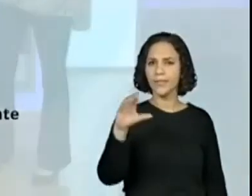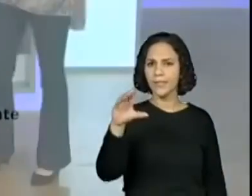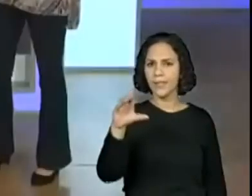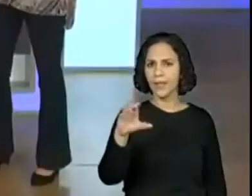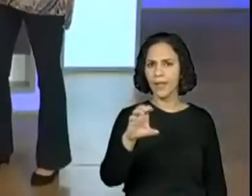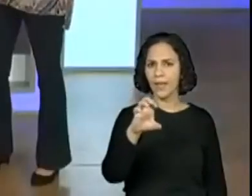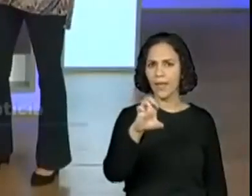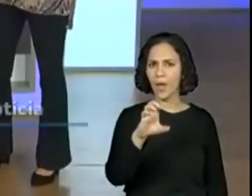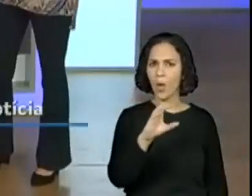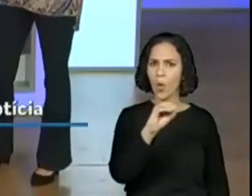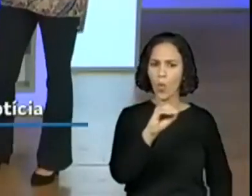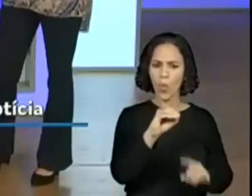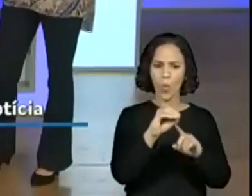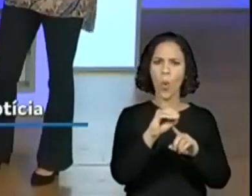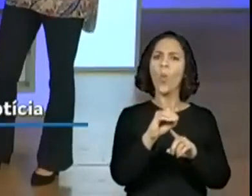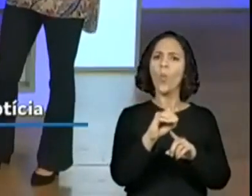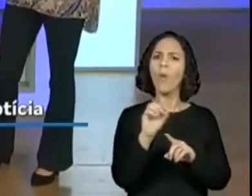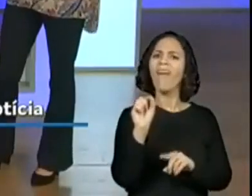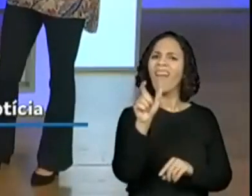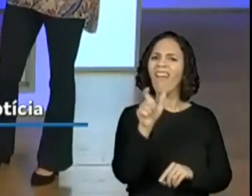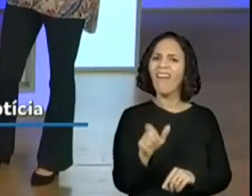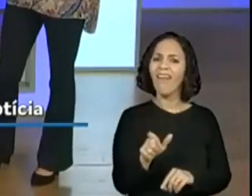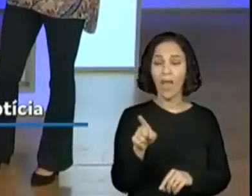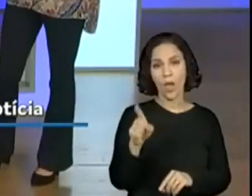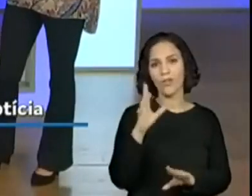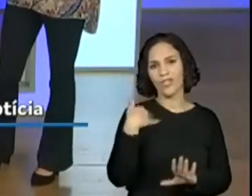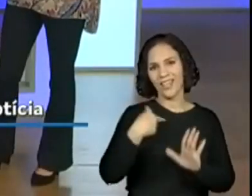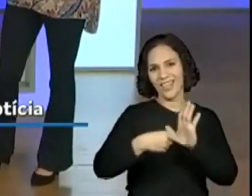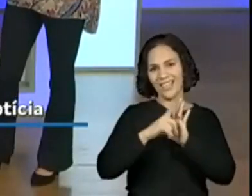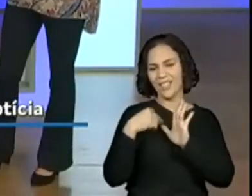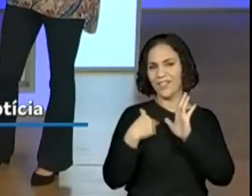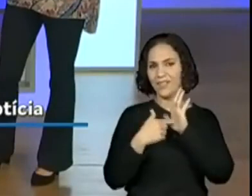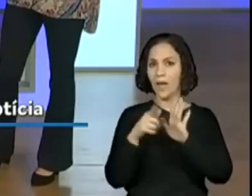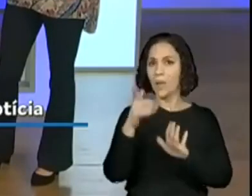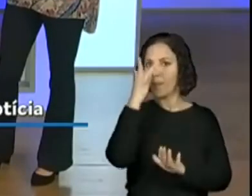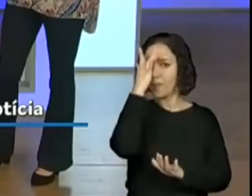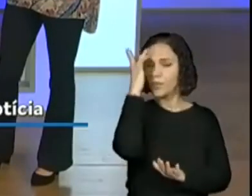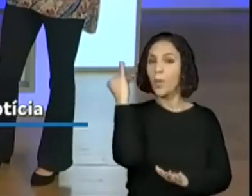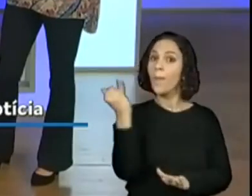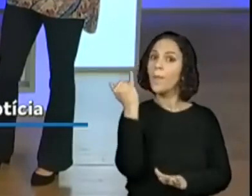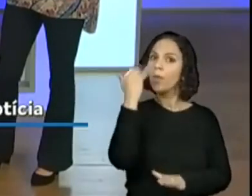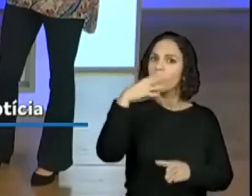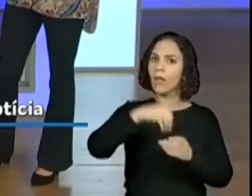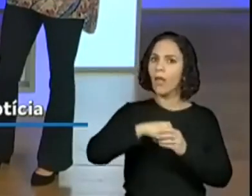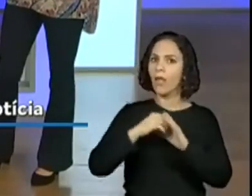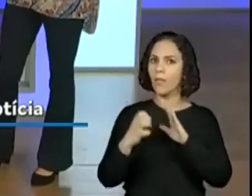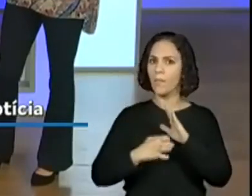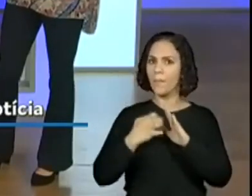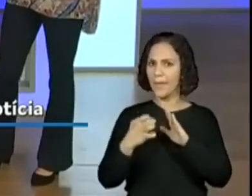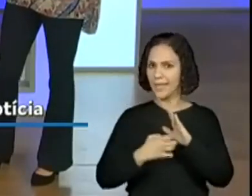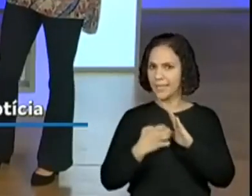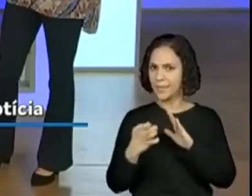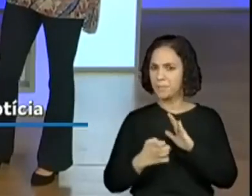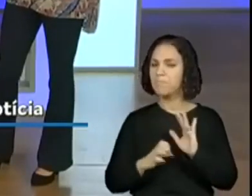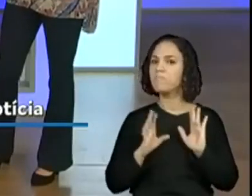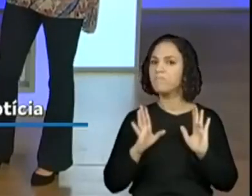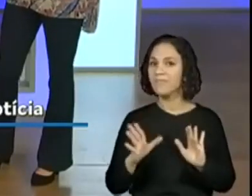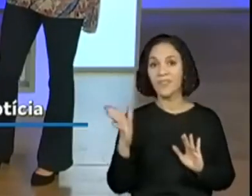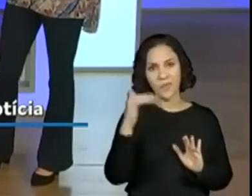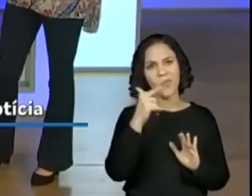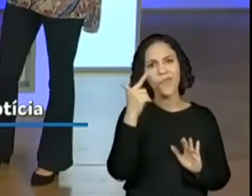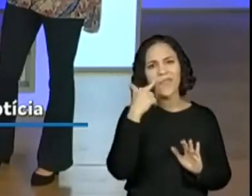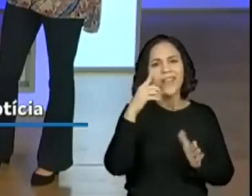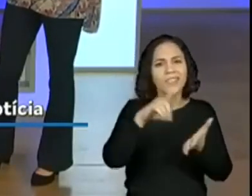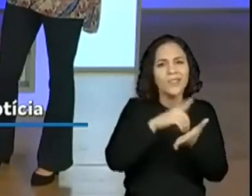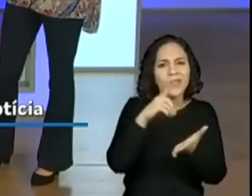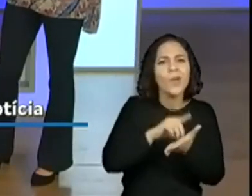pessoa importante da empresa, né? Que pôs esse projeto em prática. Agora, vamos ver ao pé